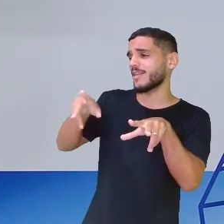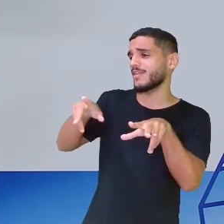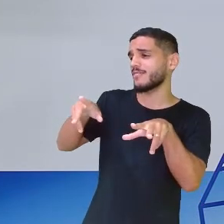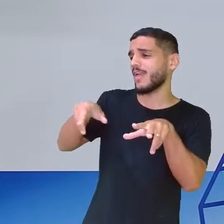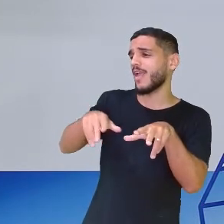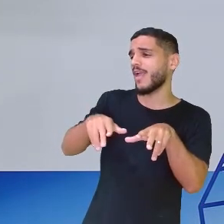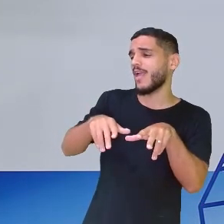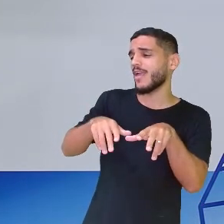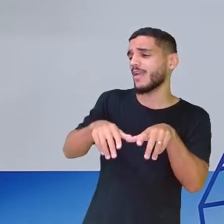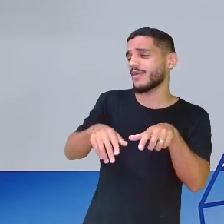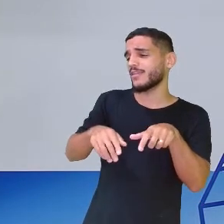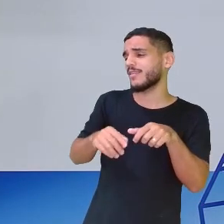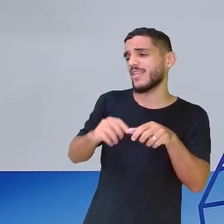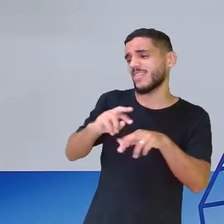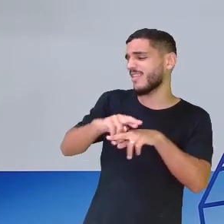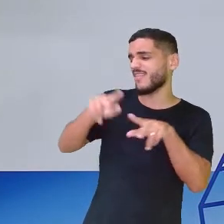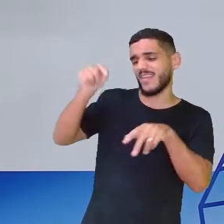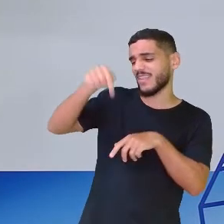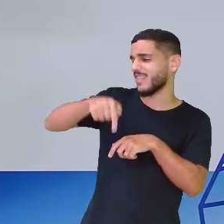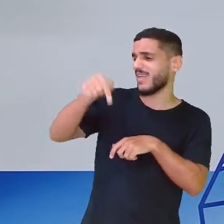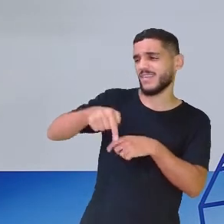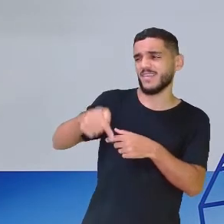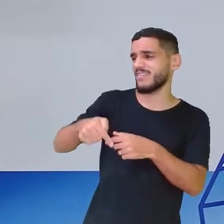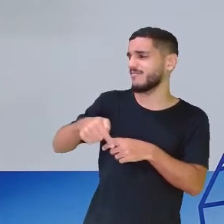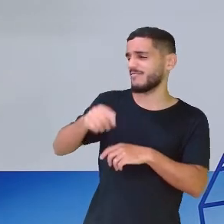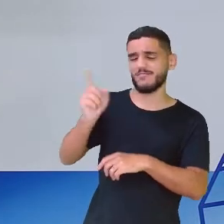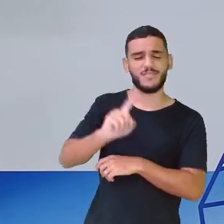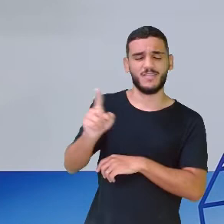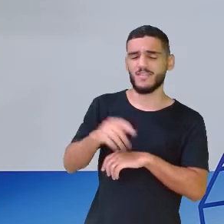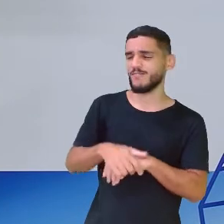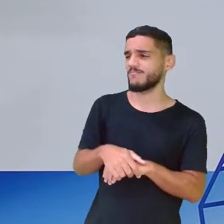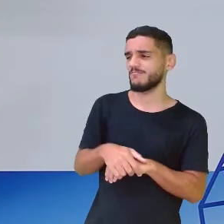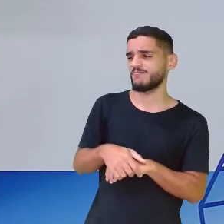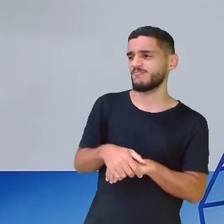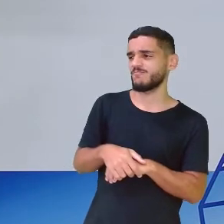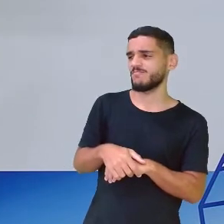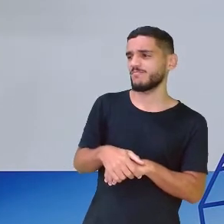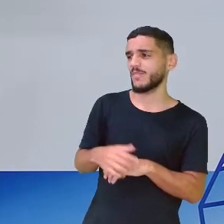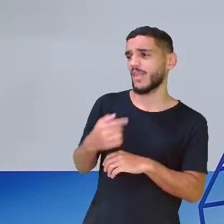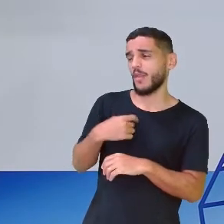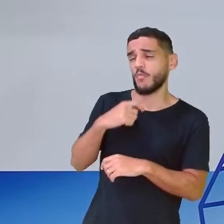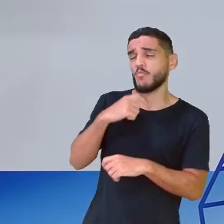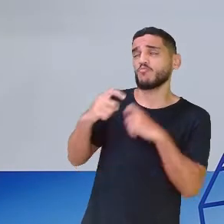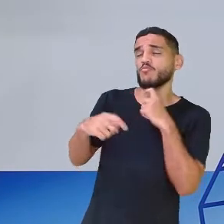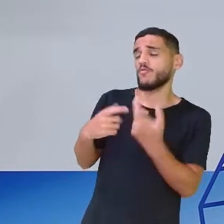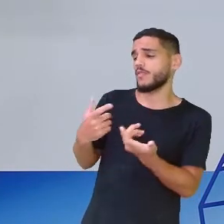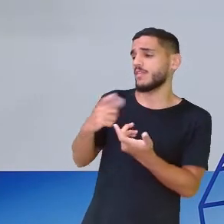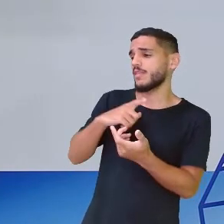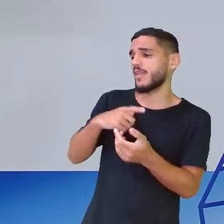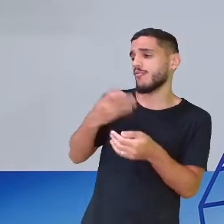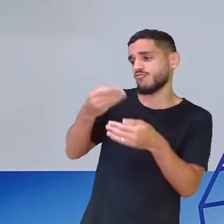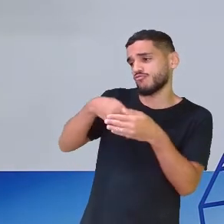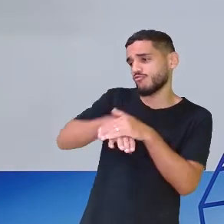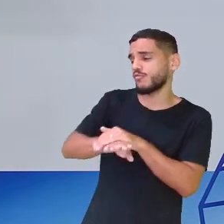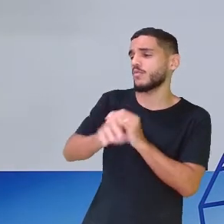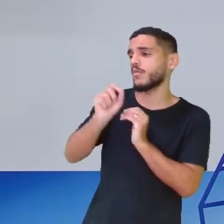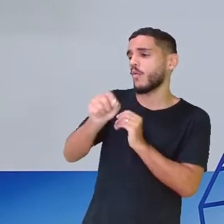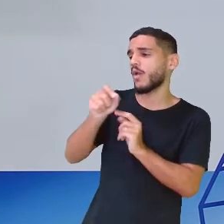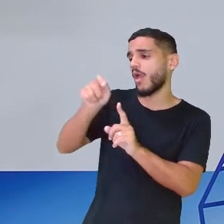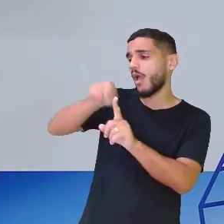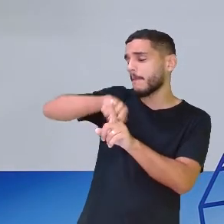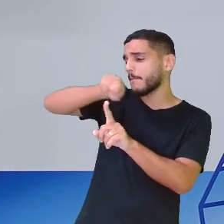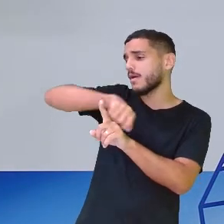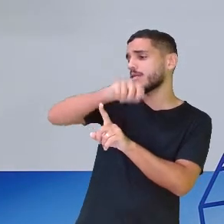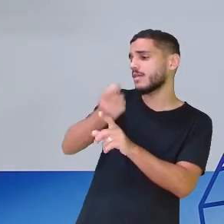longe. Não é, pois, destas bandas. Não duvido que tenha escondido as bananas